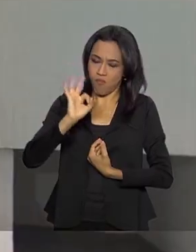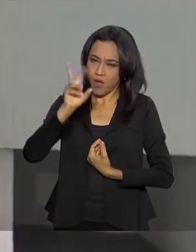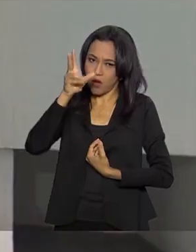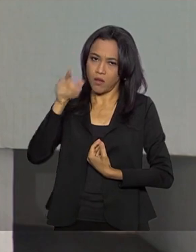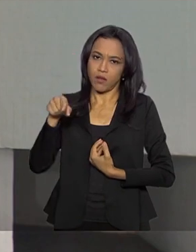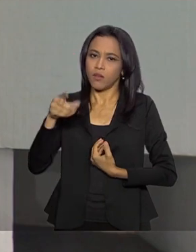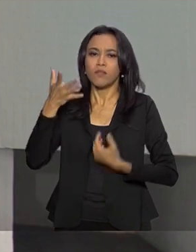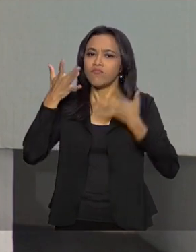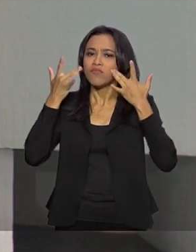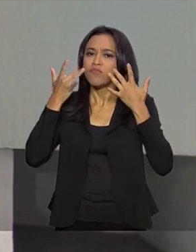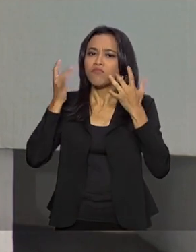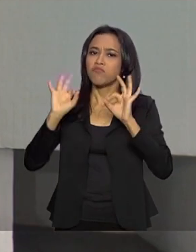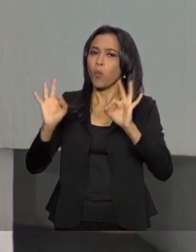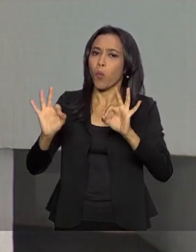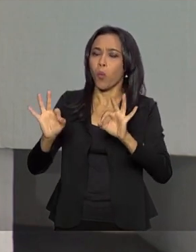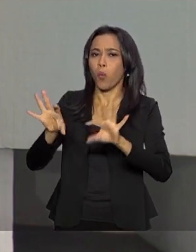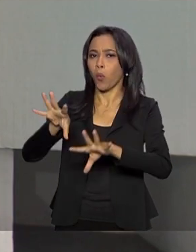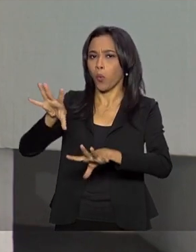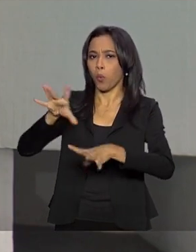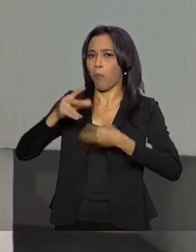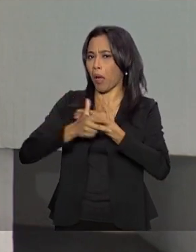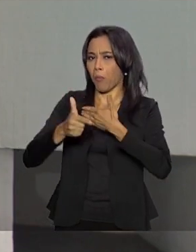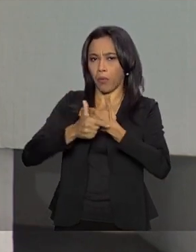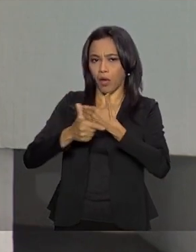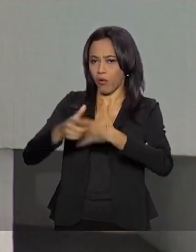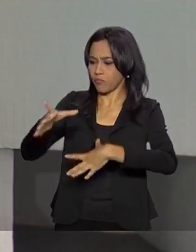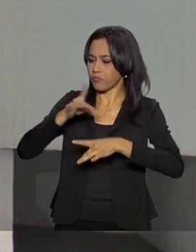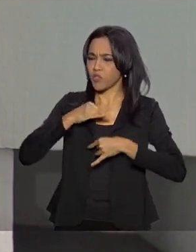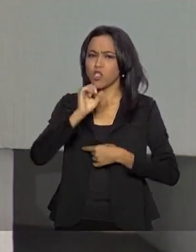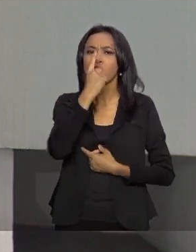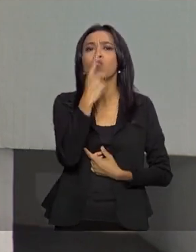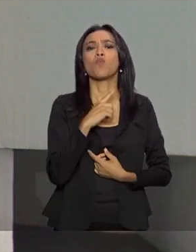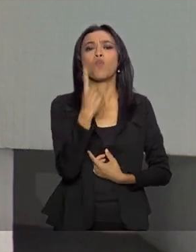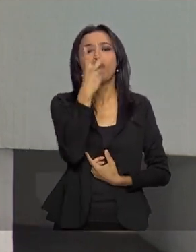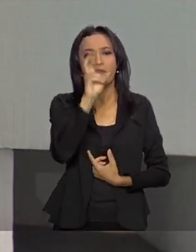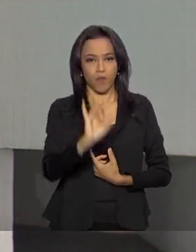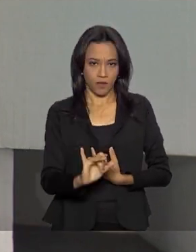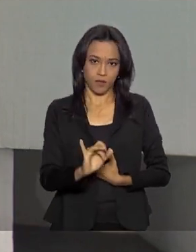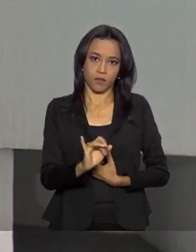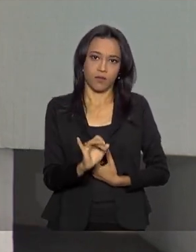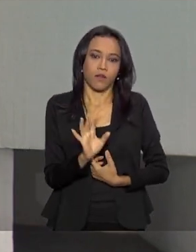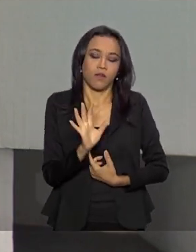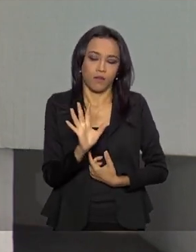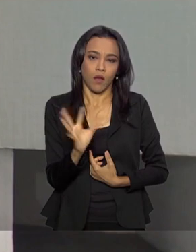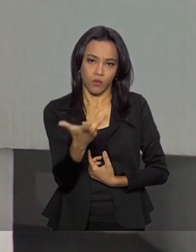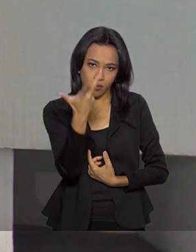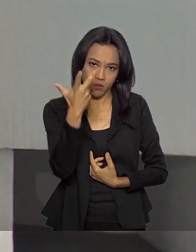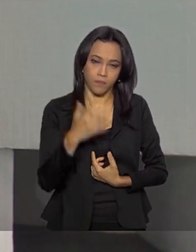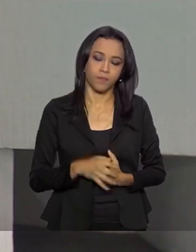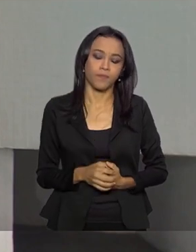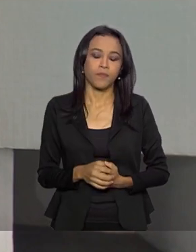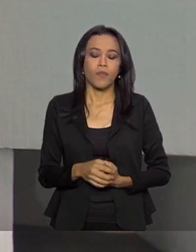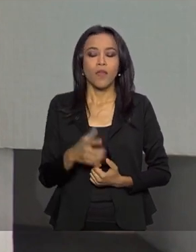Só teve uma vez. E isso eu conto em tudo quanto é lugar. Eu era, assim, muito, aquela